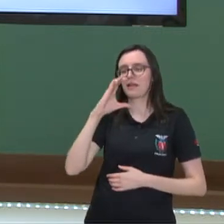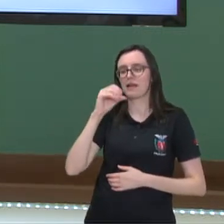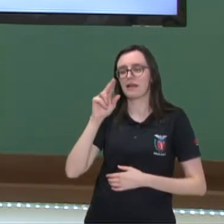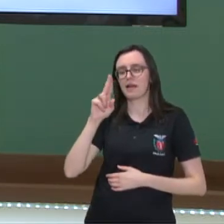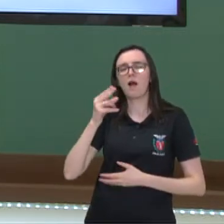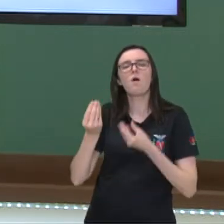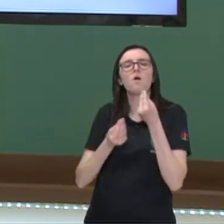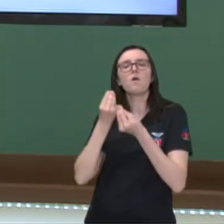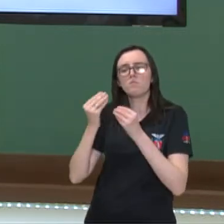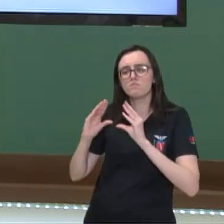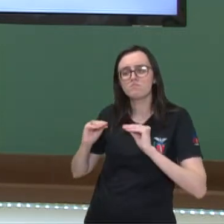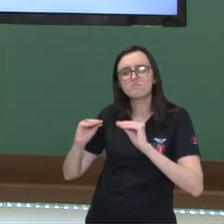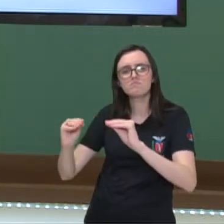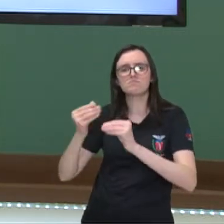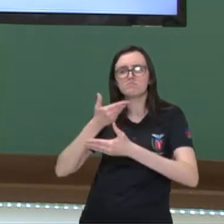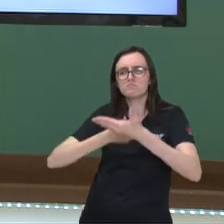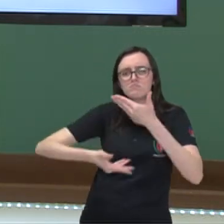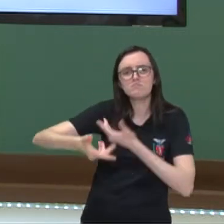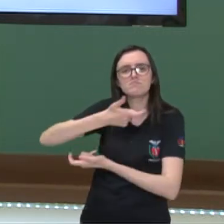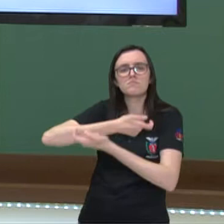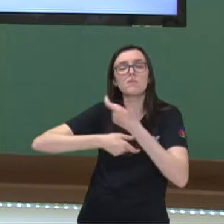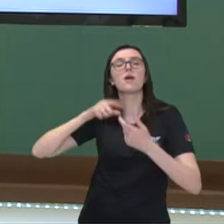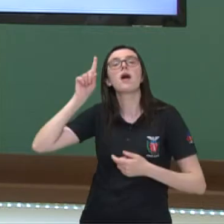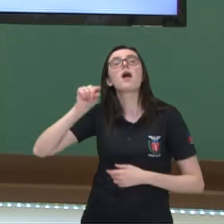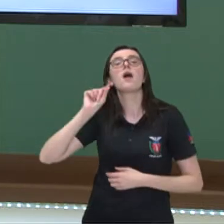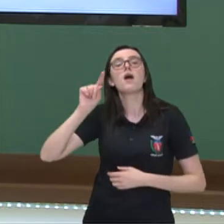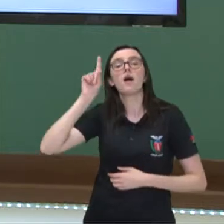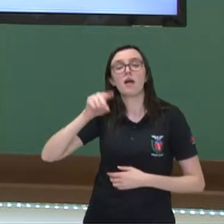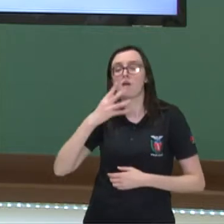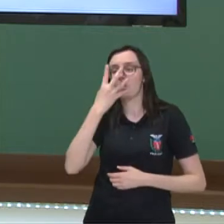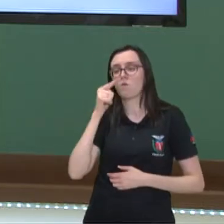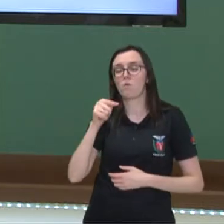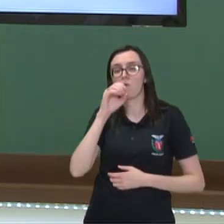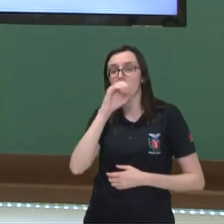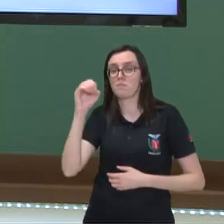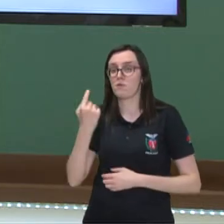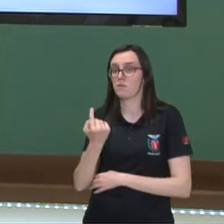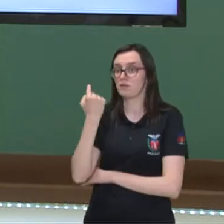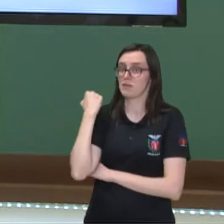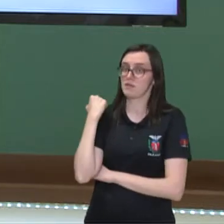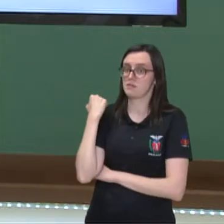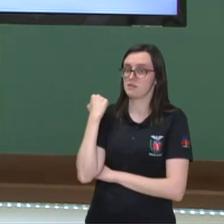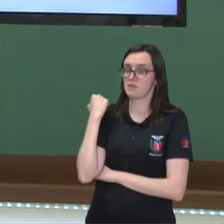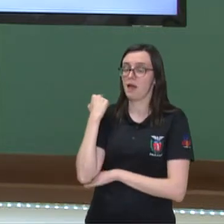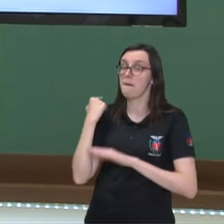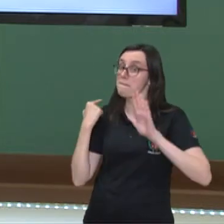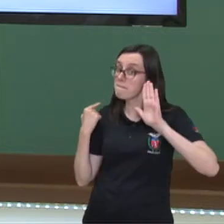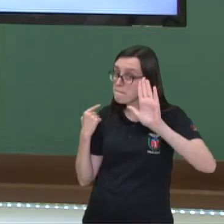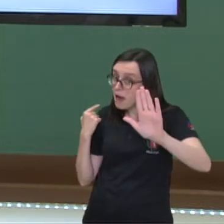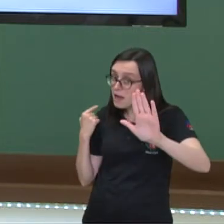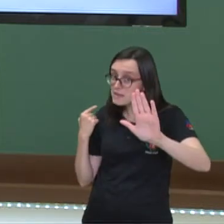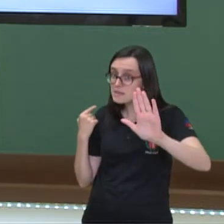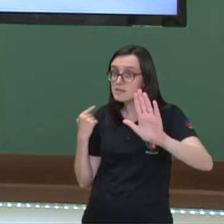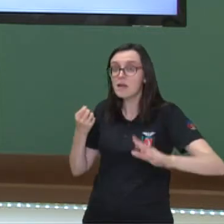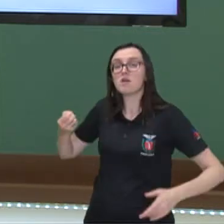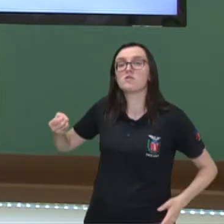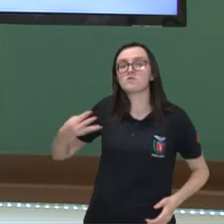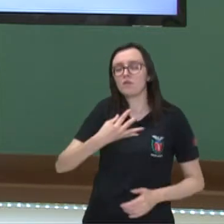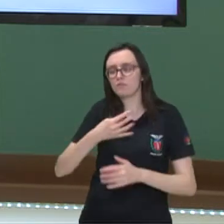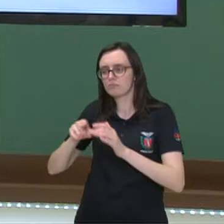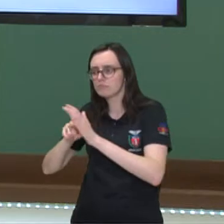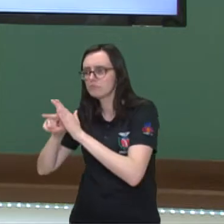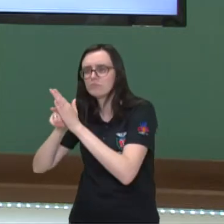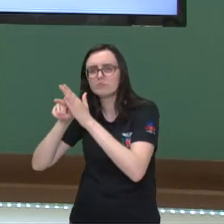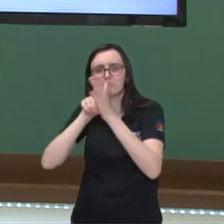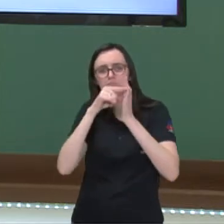produzido, comercializado e consumido há quatro mil anos atrás. Só que novos estudos